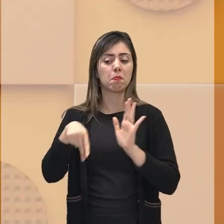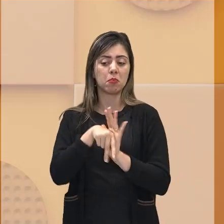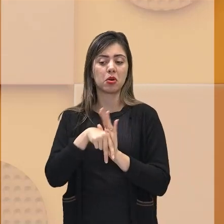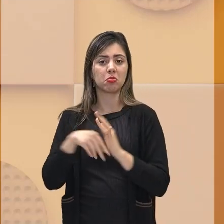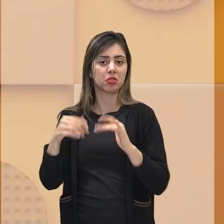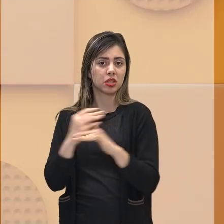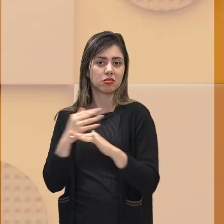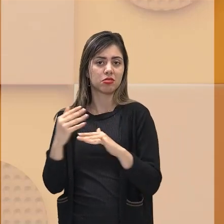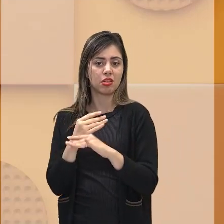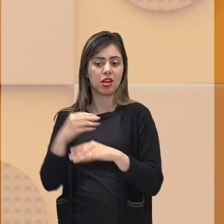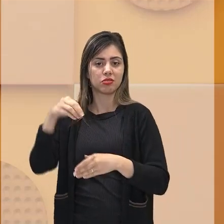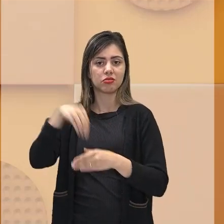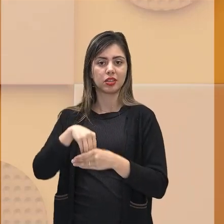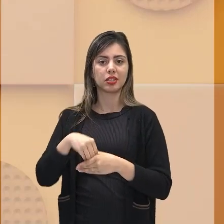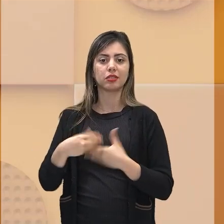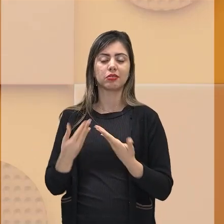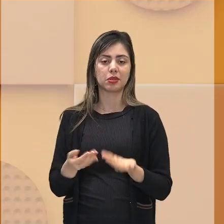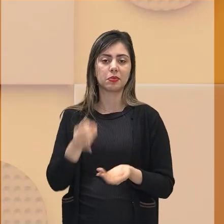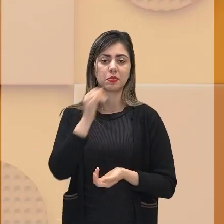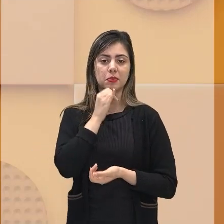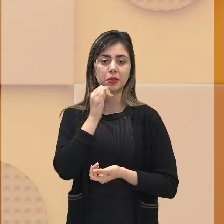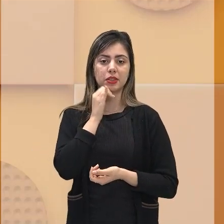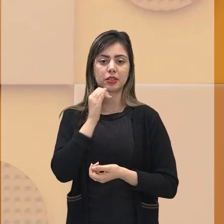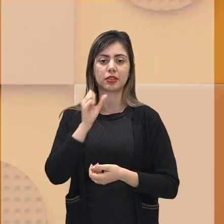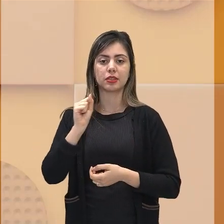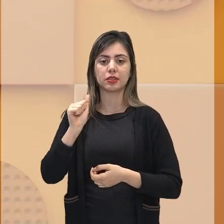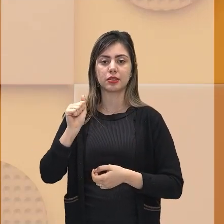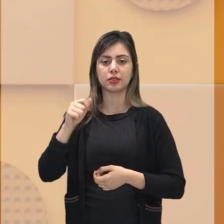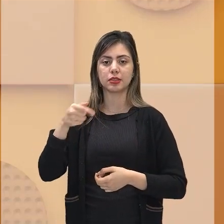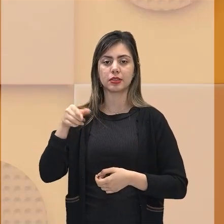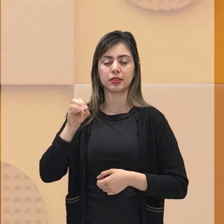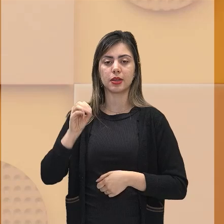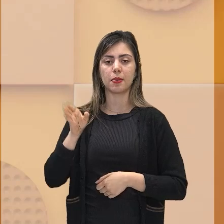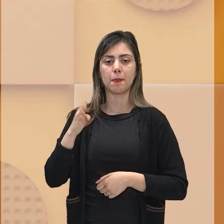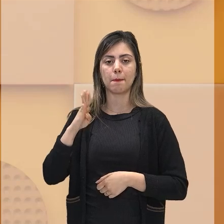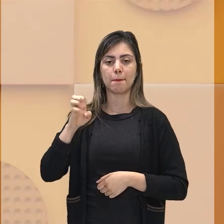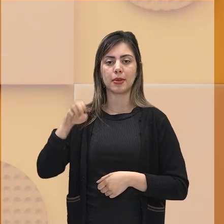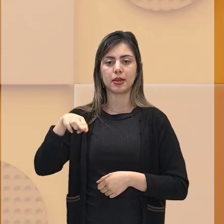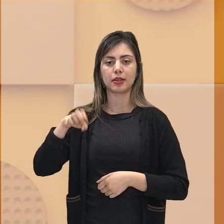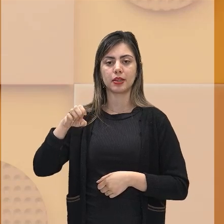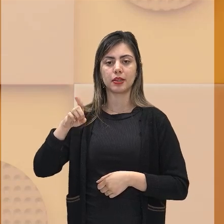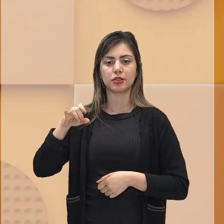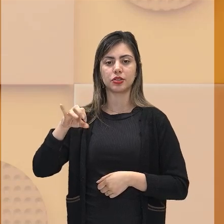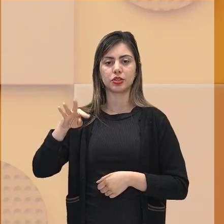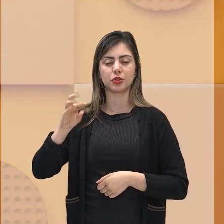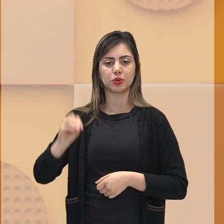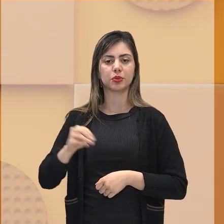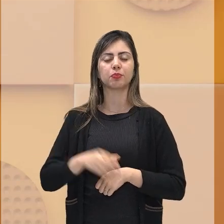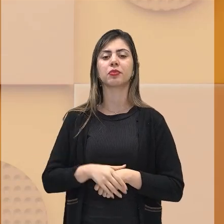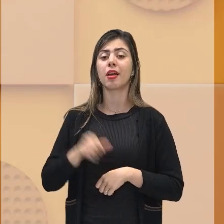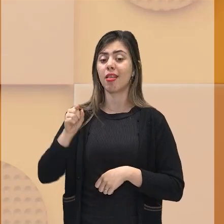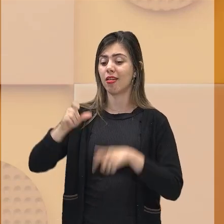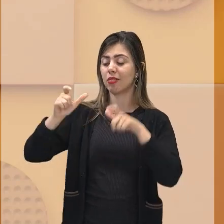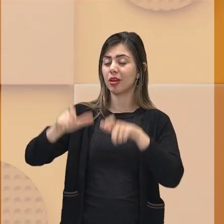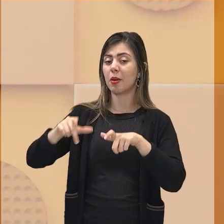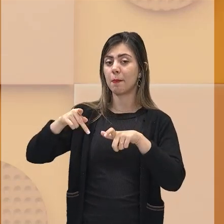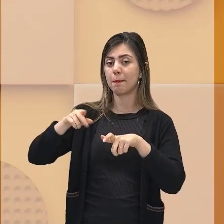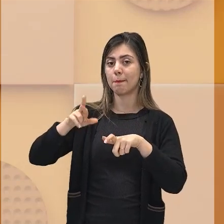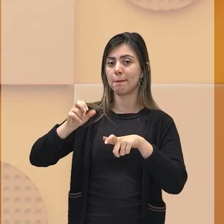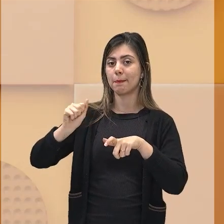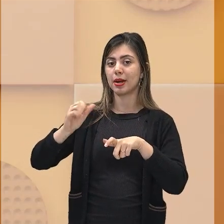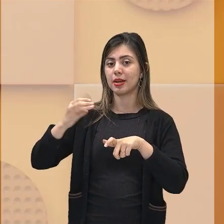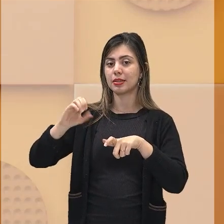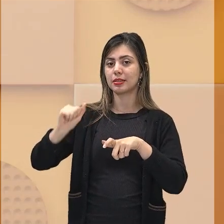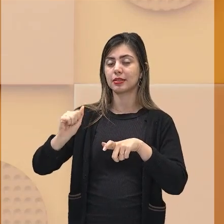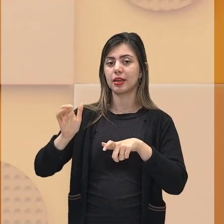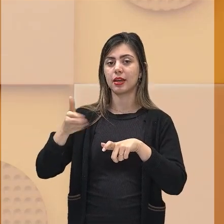meio das cidades. Há exemplos da comunidade São Benedito, aqui em Manaus, no bairro Praça 14, que nós vamos ver um pouco, vamos